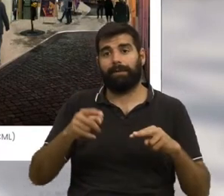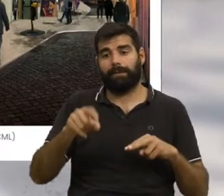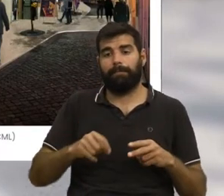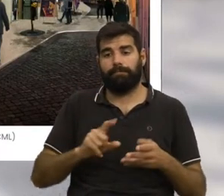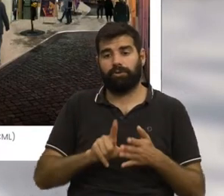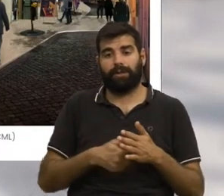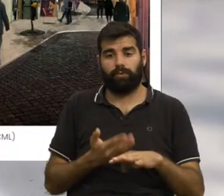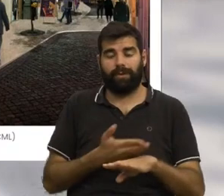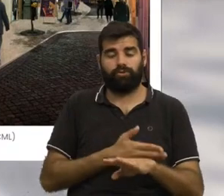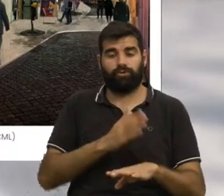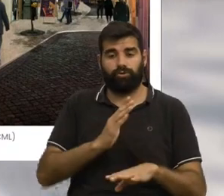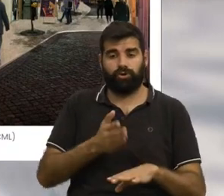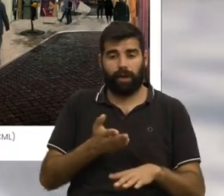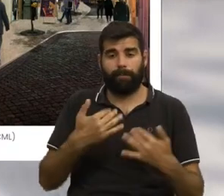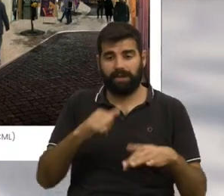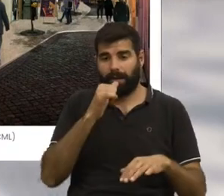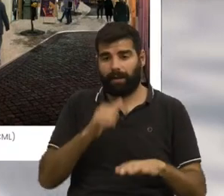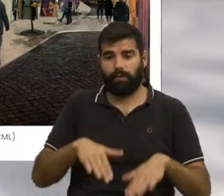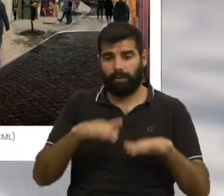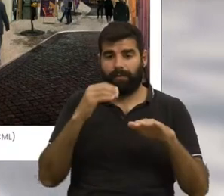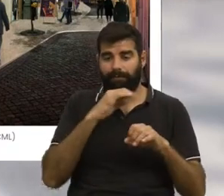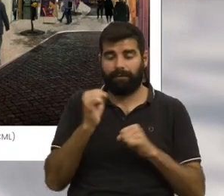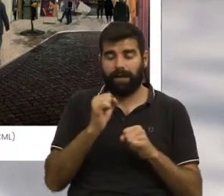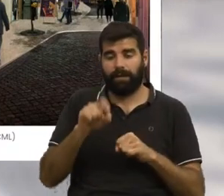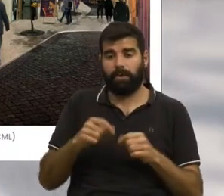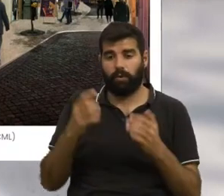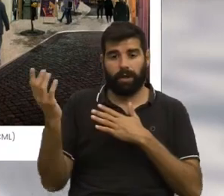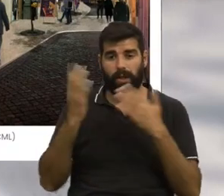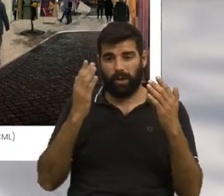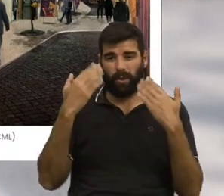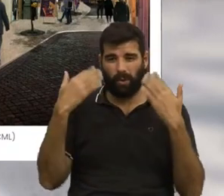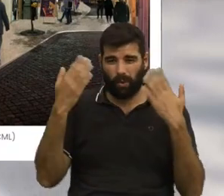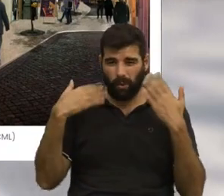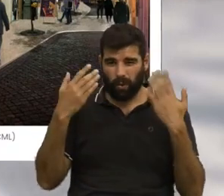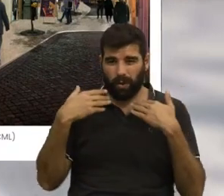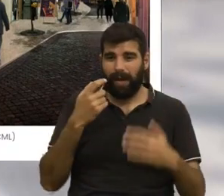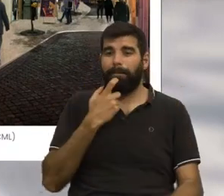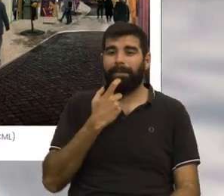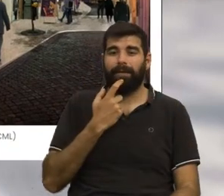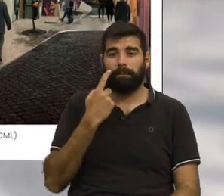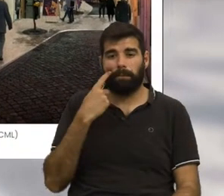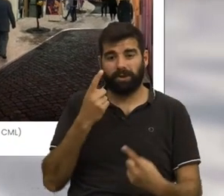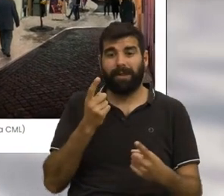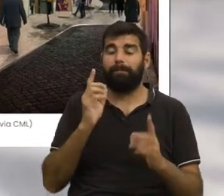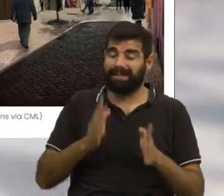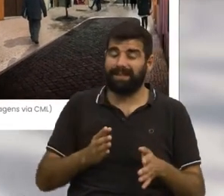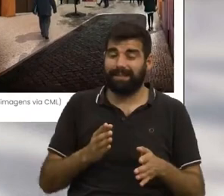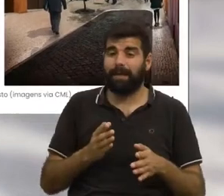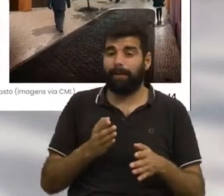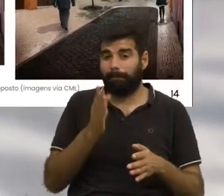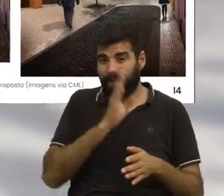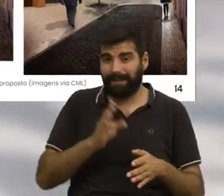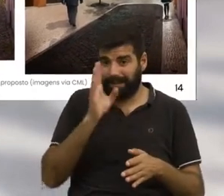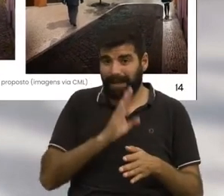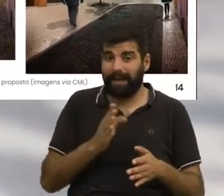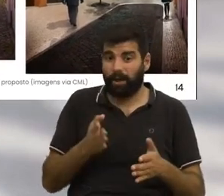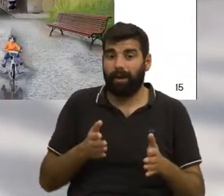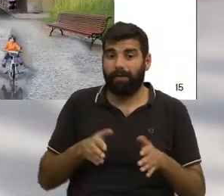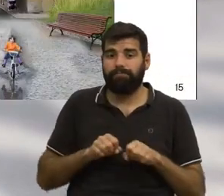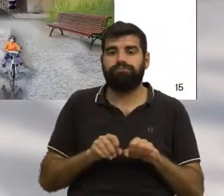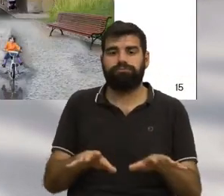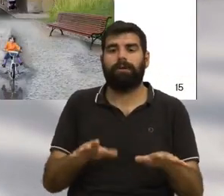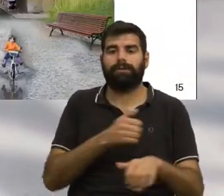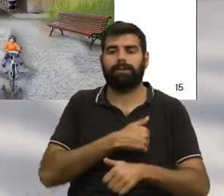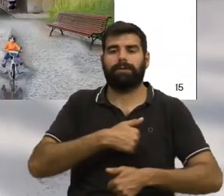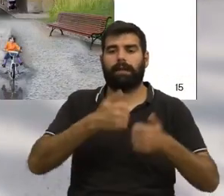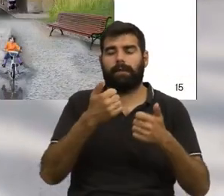também já um projeto neste âmbito, mas as cheias do último inverno, e a onda de calor recorde de abril, vieram mostrar que é urgente implementá-lo no terreno e alargá-lo a toda